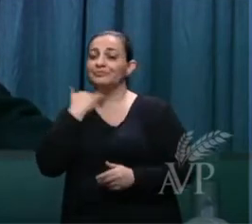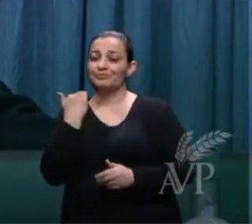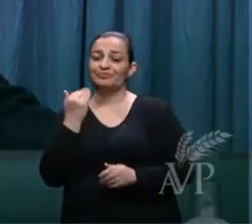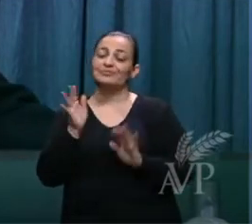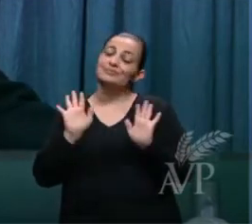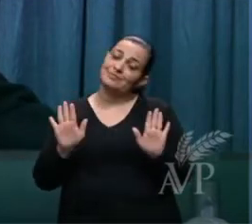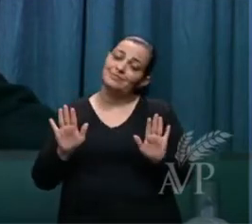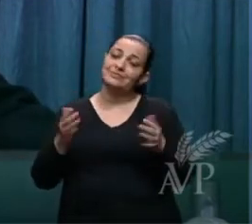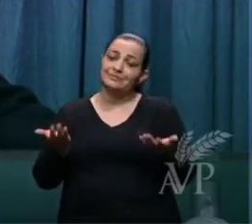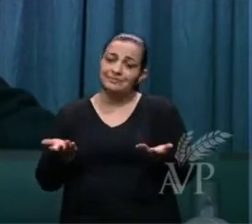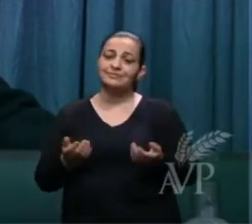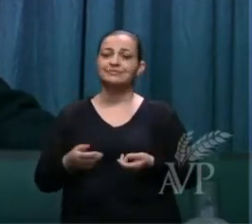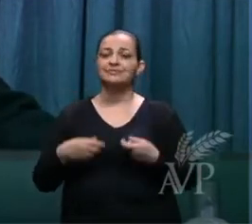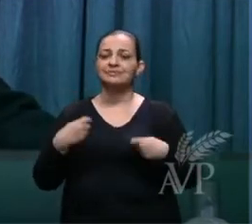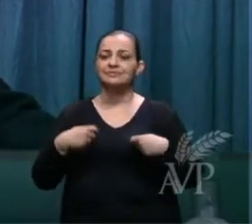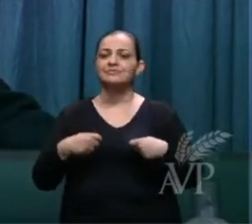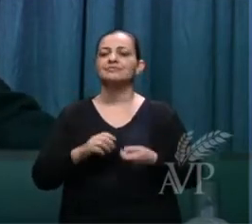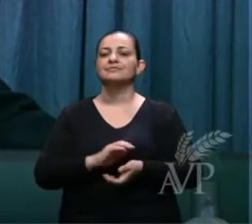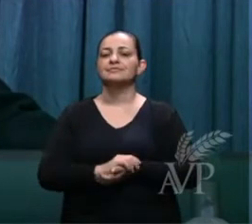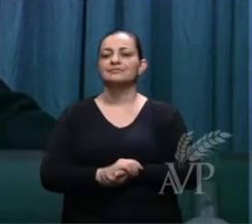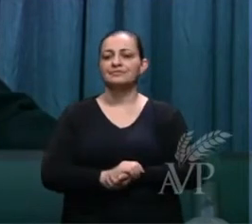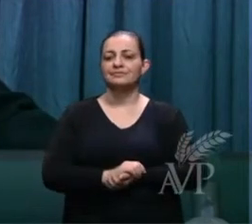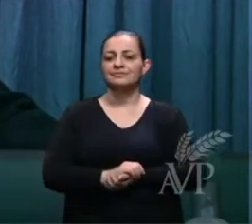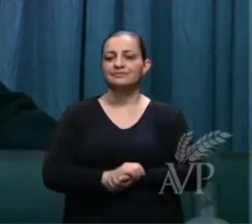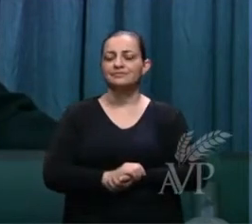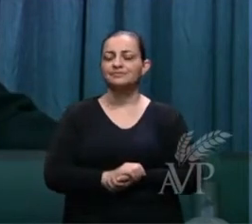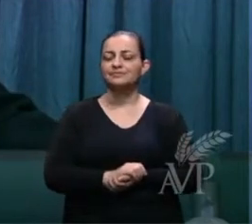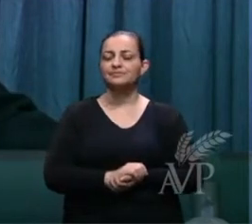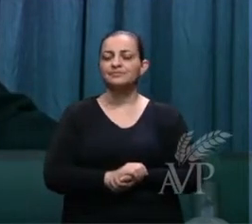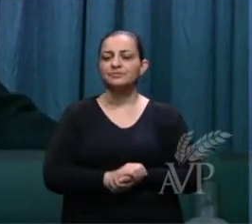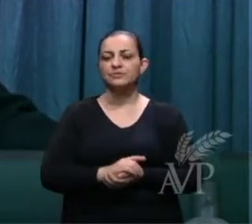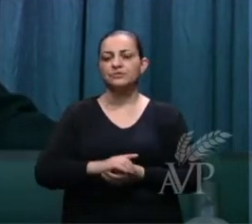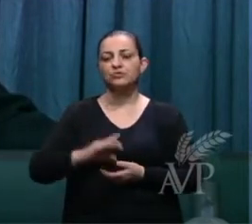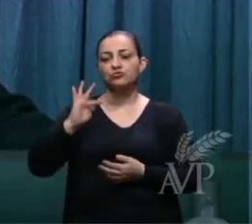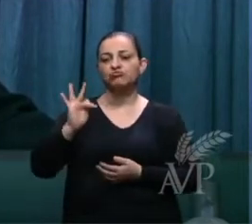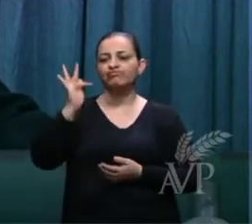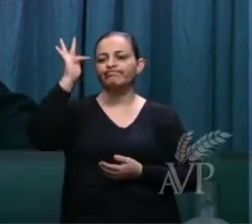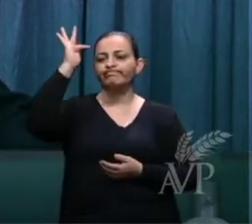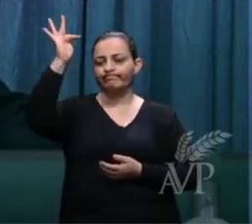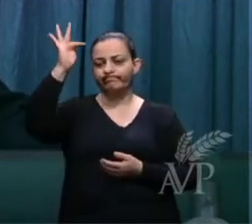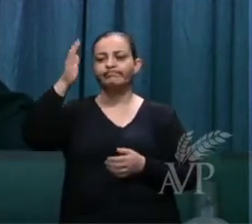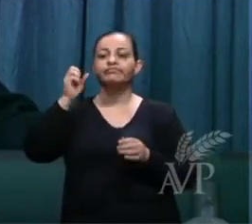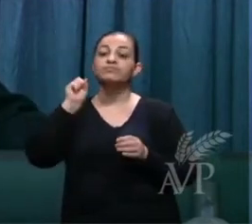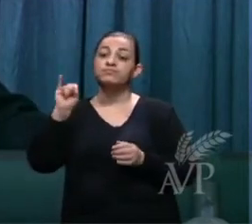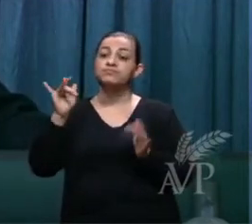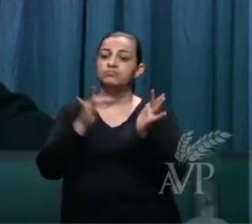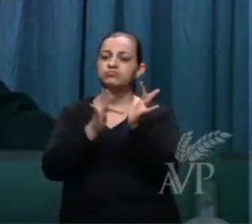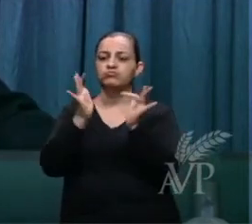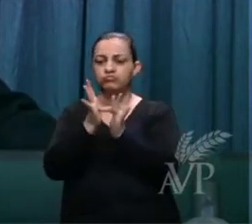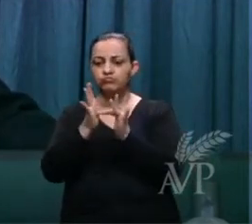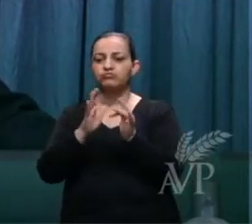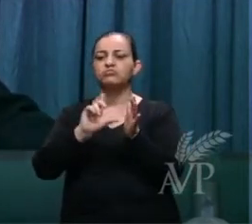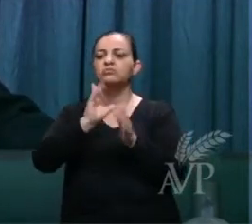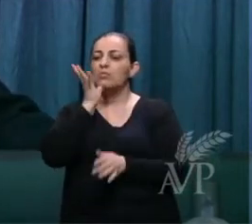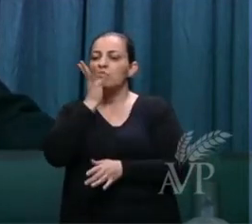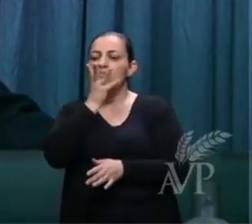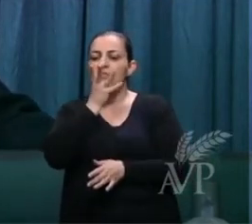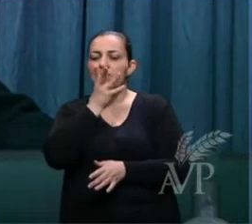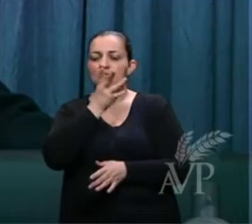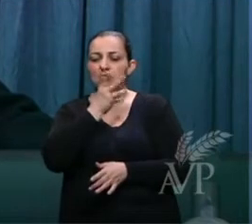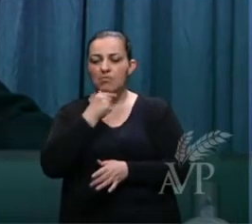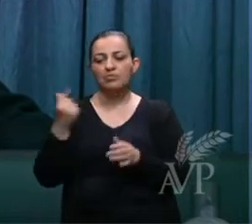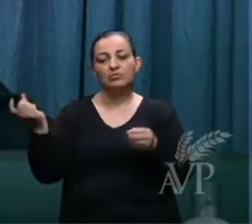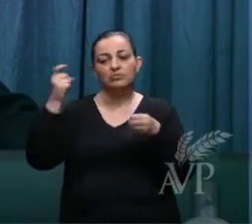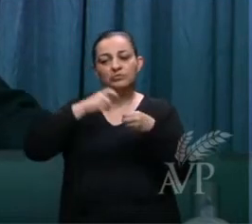Mas é inevitável que um dia você, se Jesus não vier, você enfrente